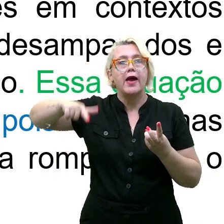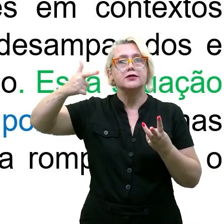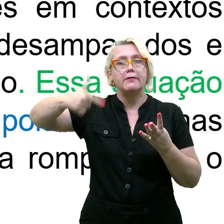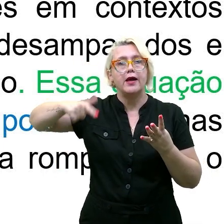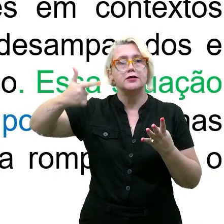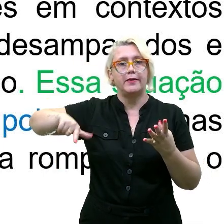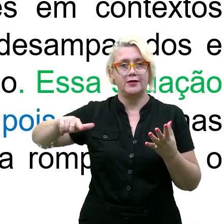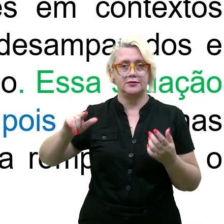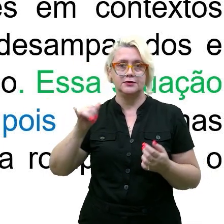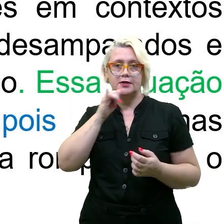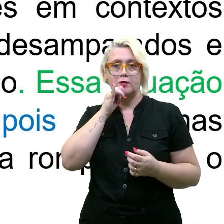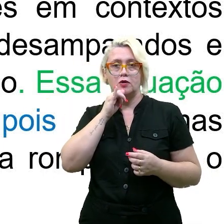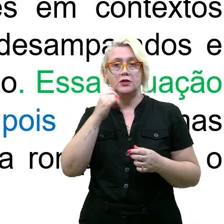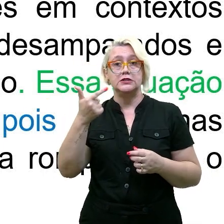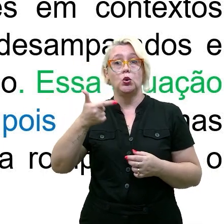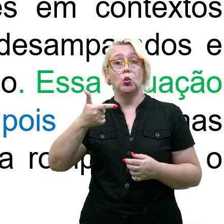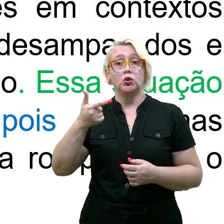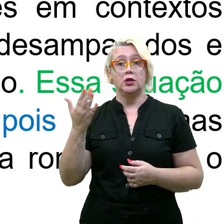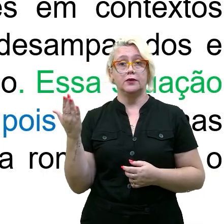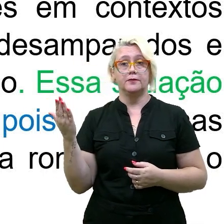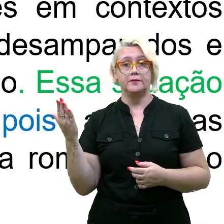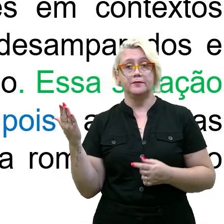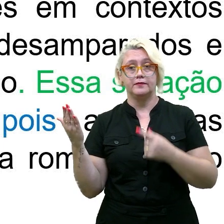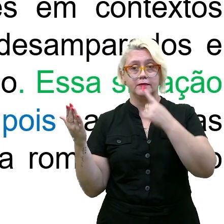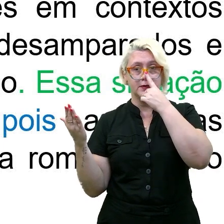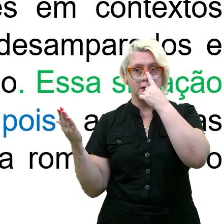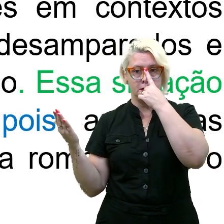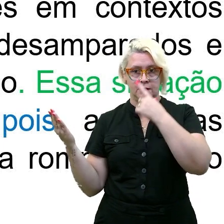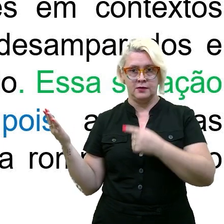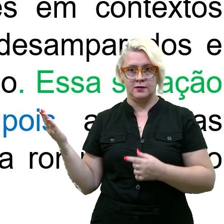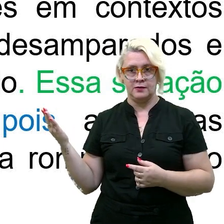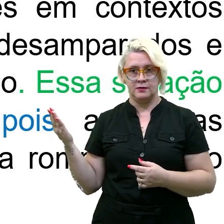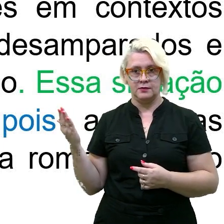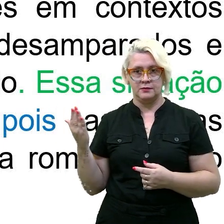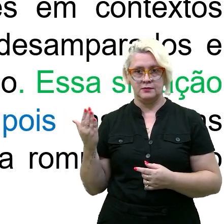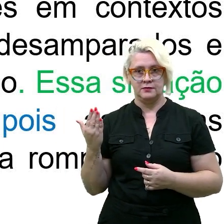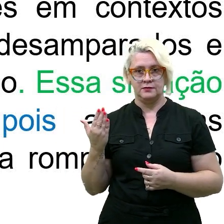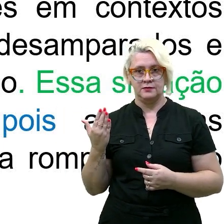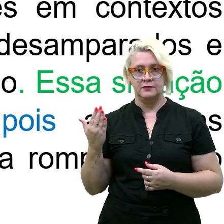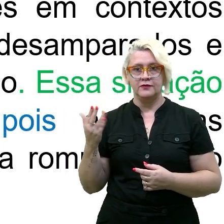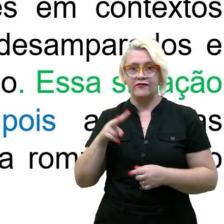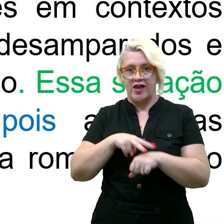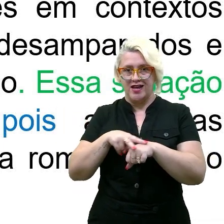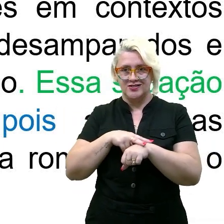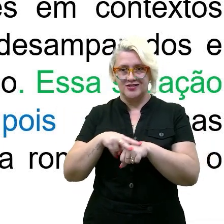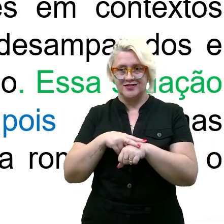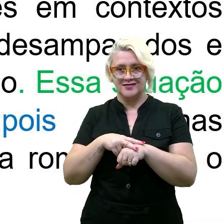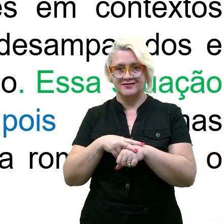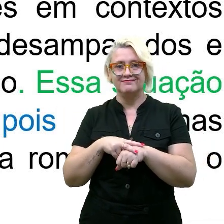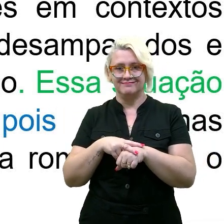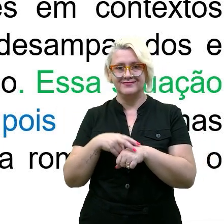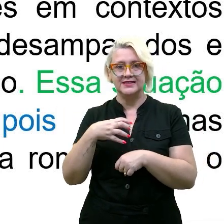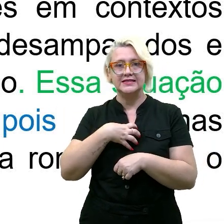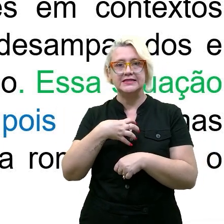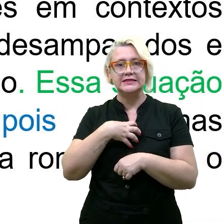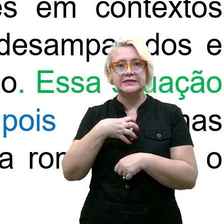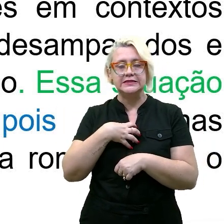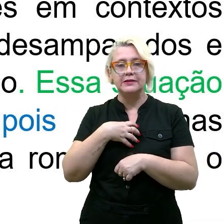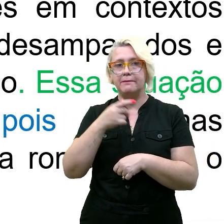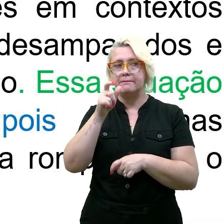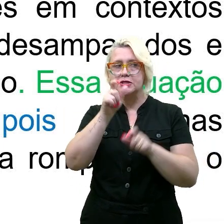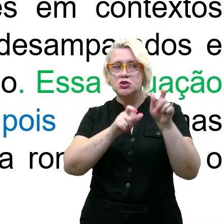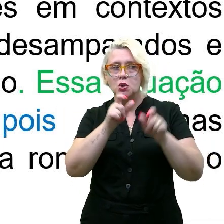Igual, na segunda aí, essa situação, né? A situação de que as pessoas se sentem desamparadas e